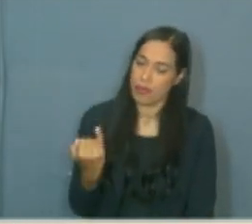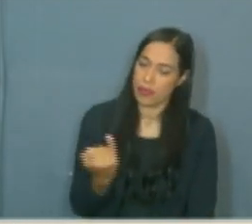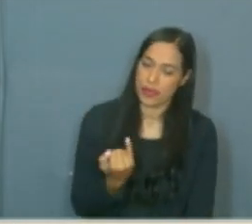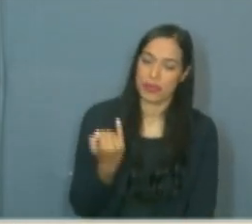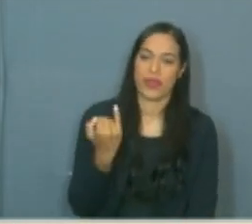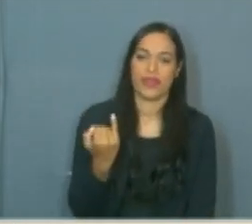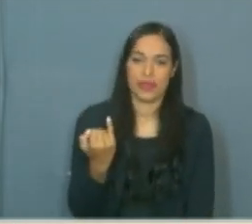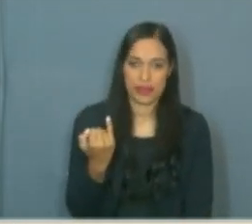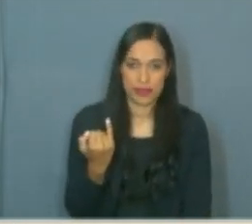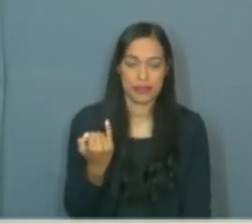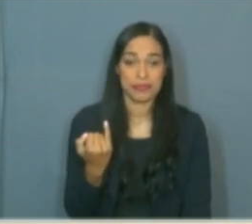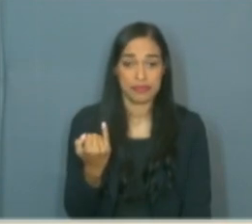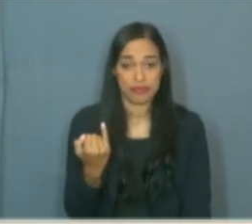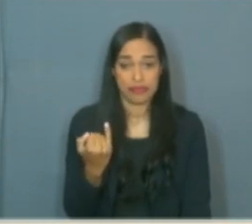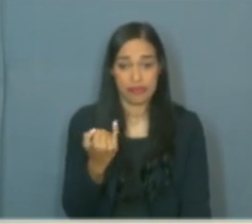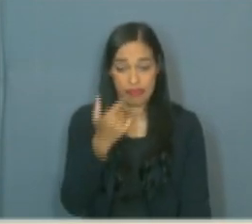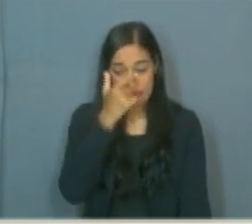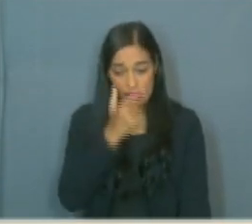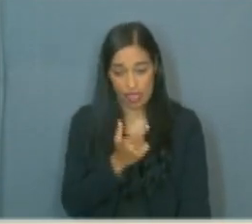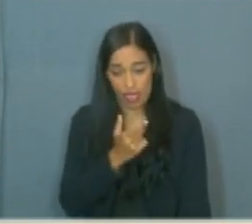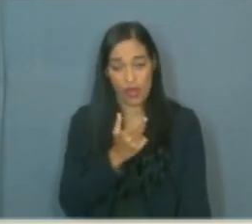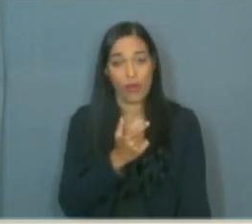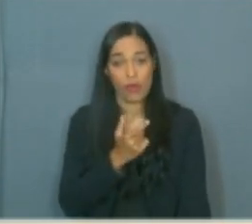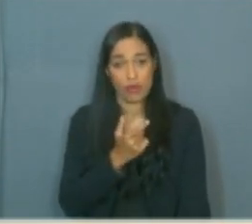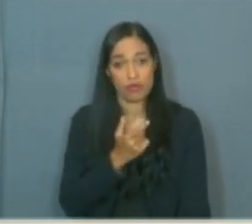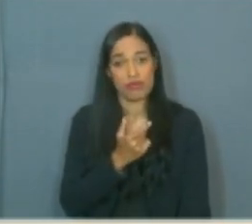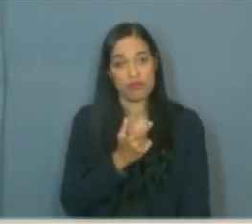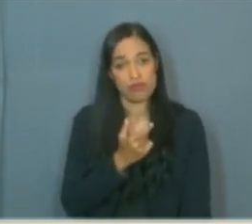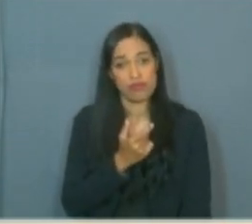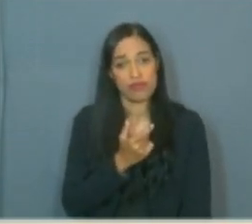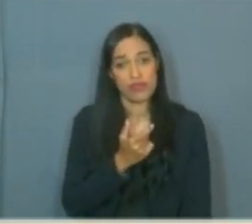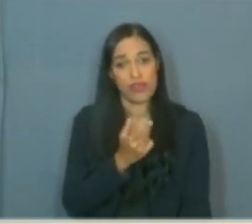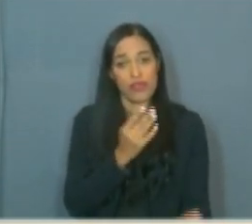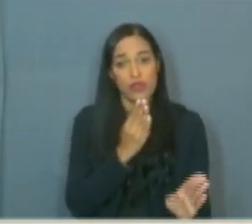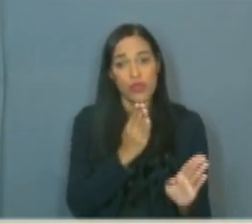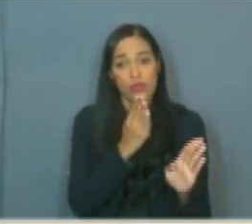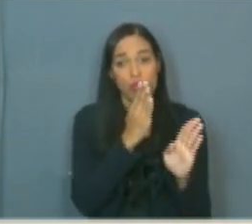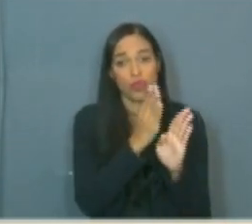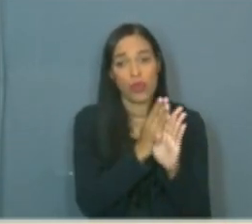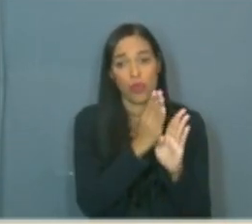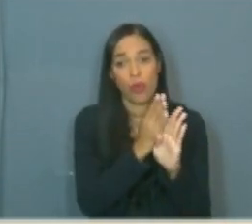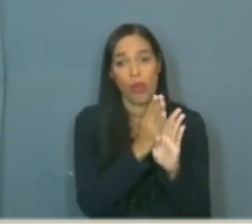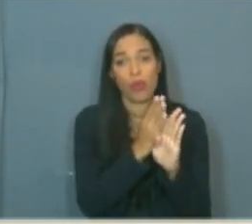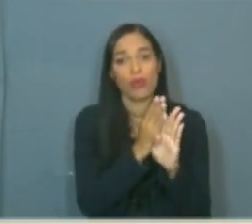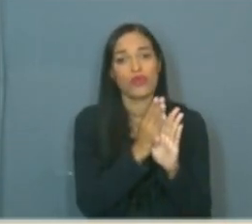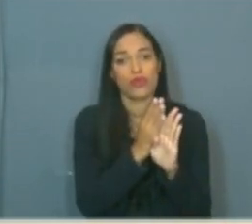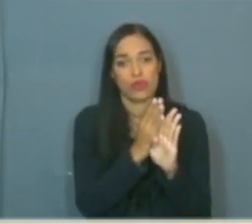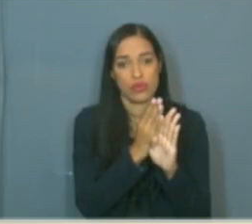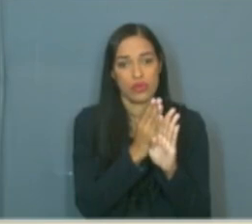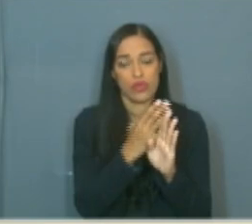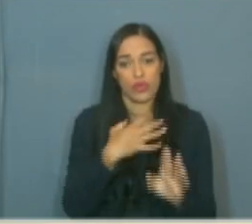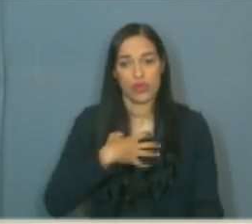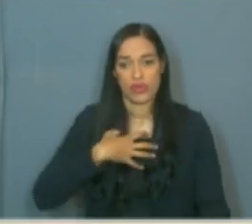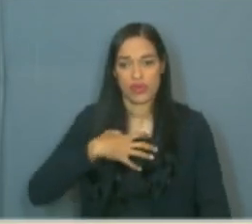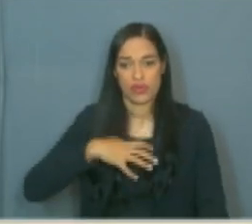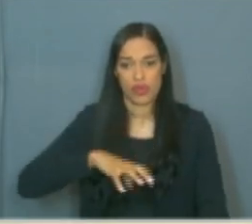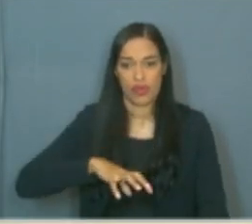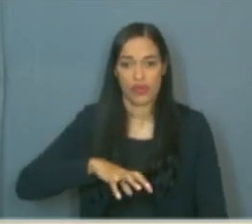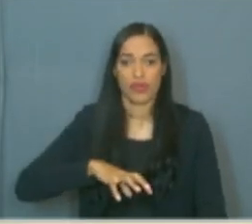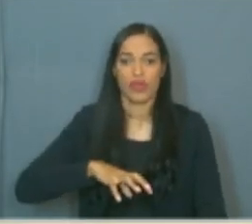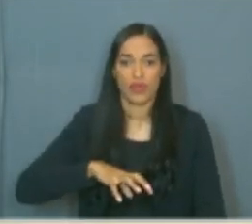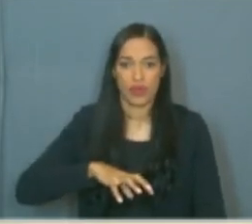Eu estava num encontro em Salvador, na